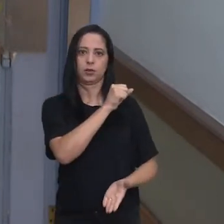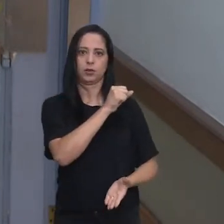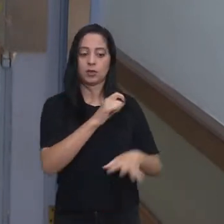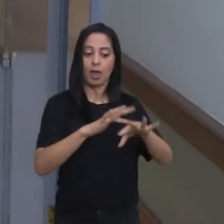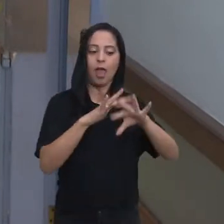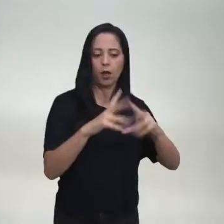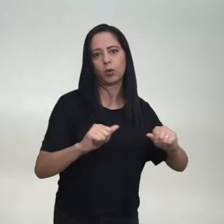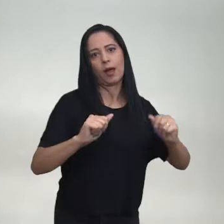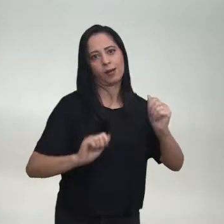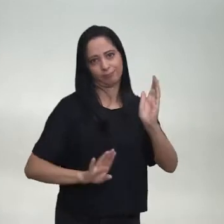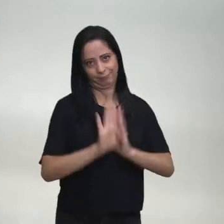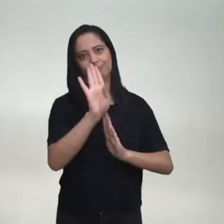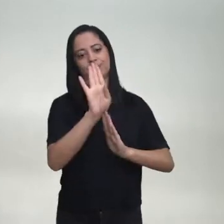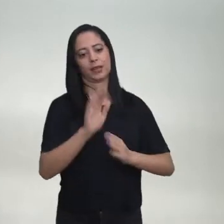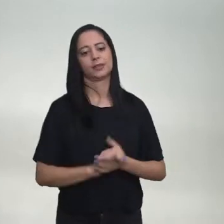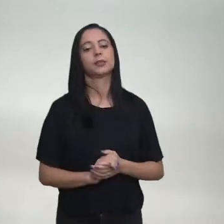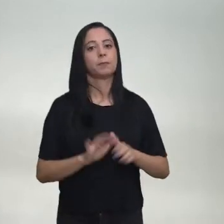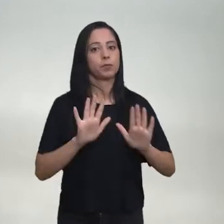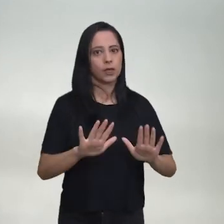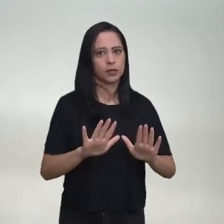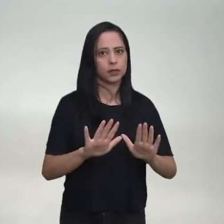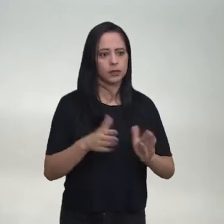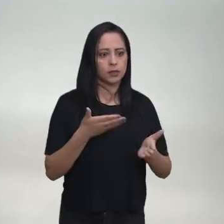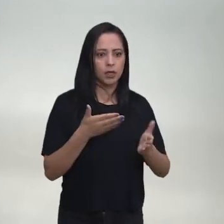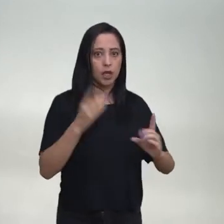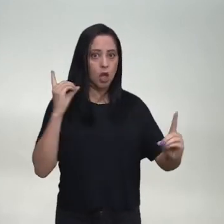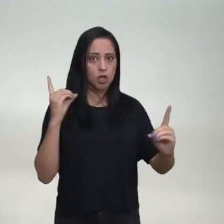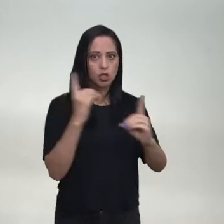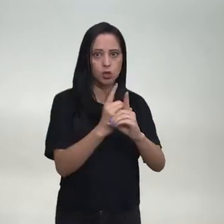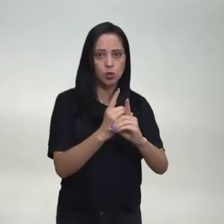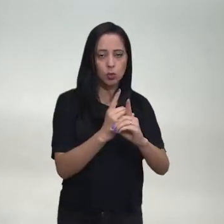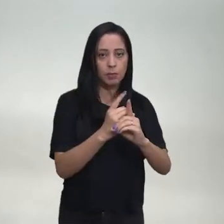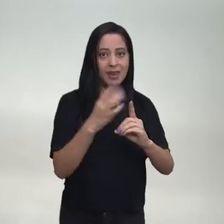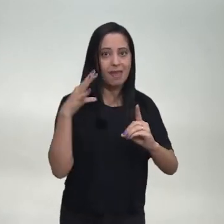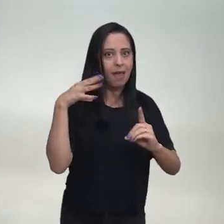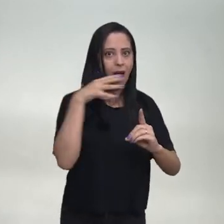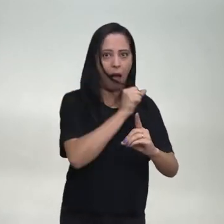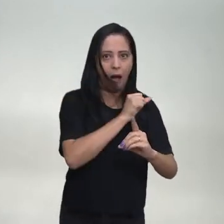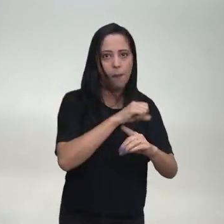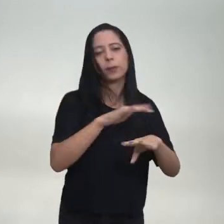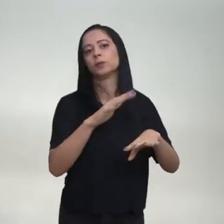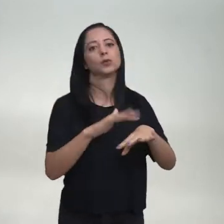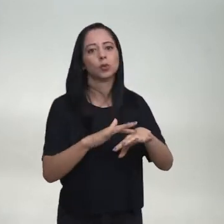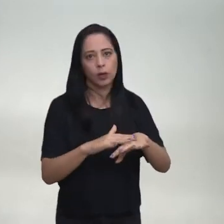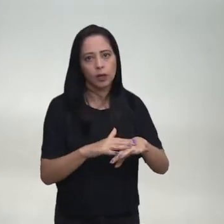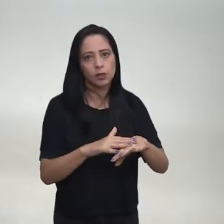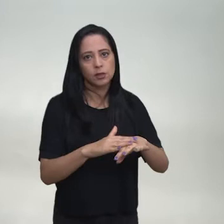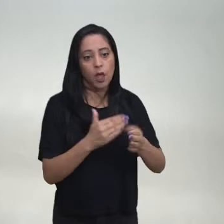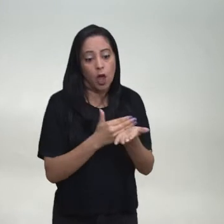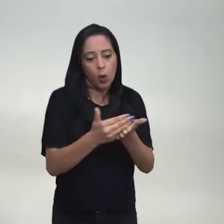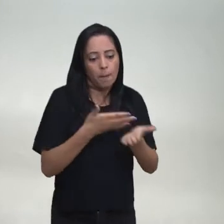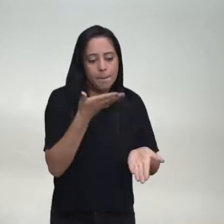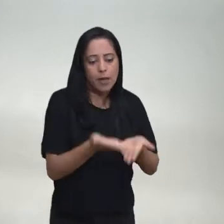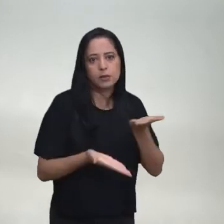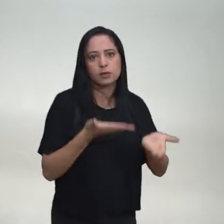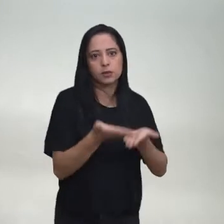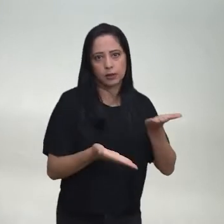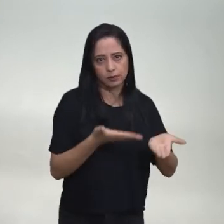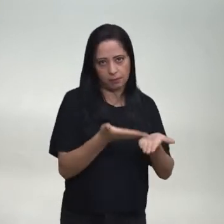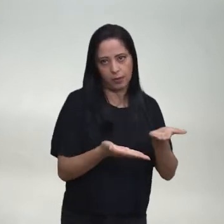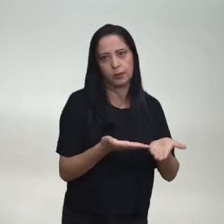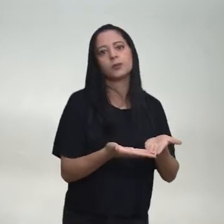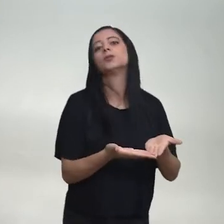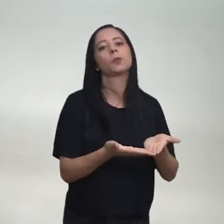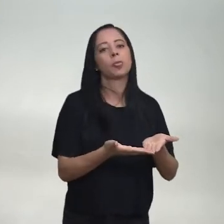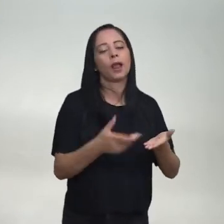de cura aumentem. O quanto antes for feito o diagnóstico, você consegue começar o tratamento que a base dele ainda é a quimioterapia. Hoje